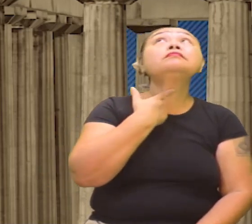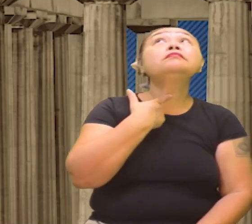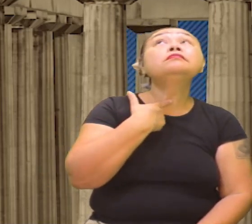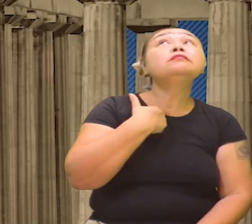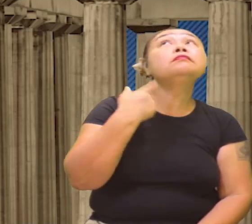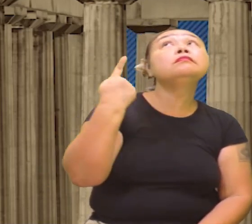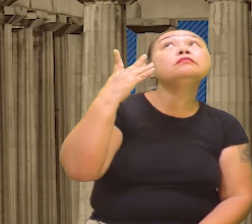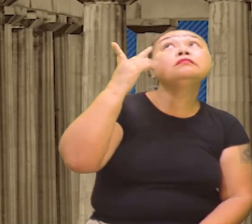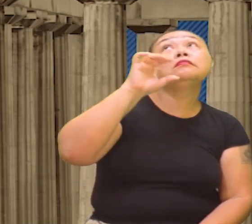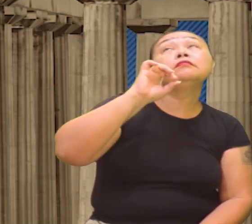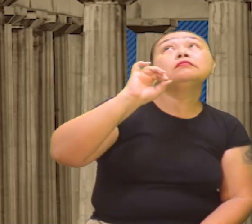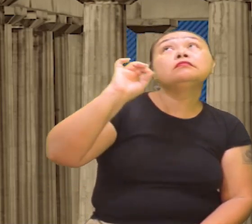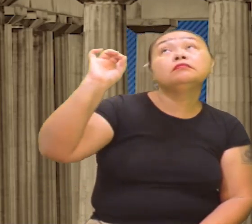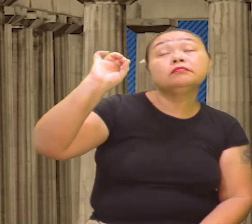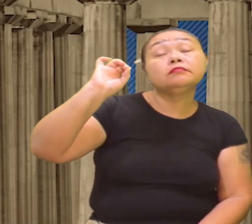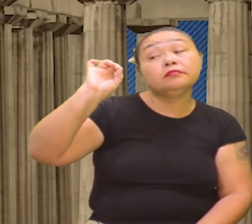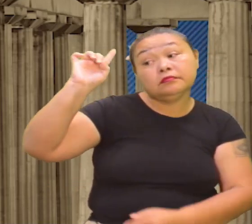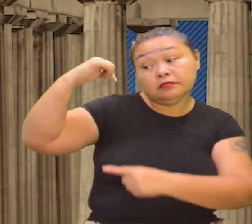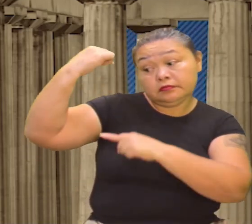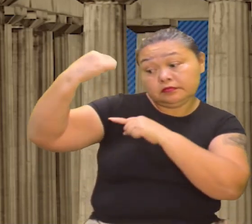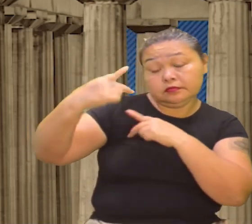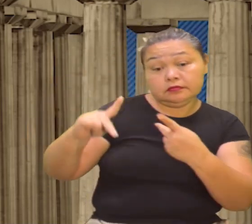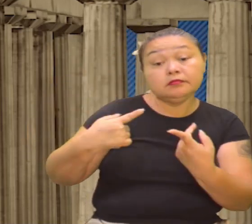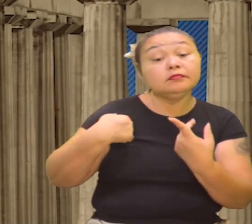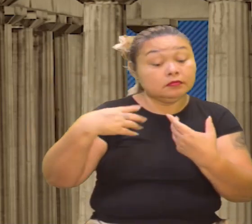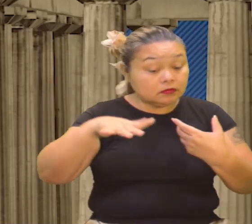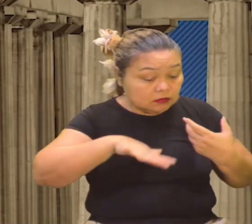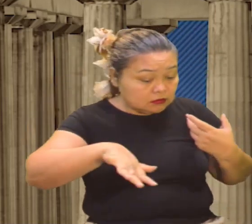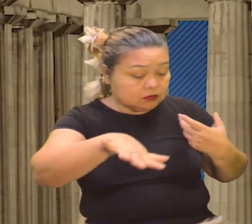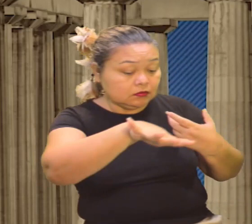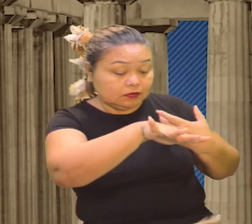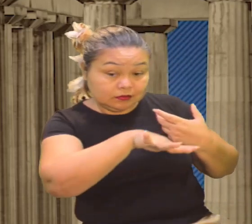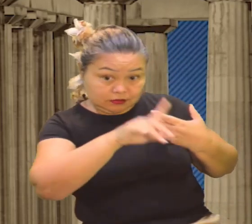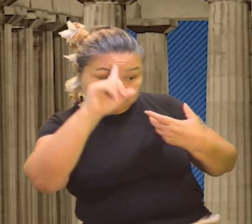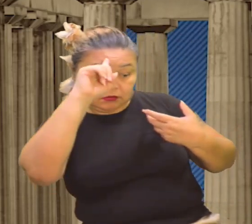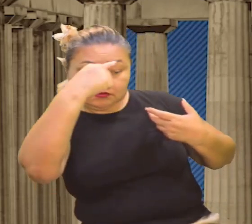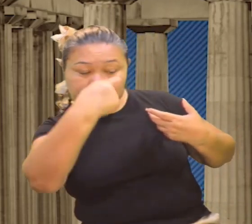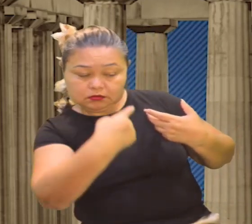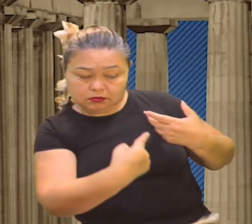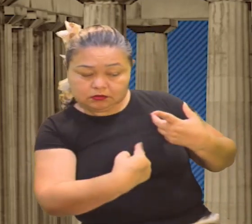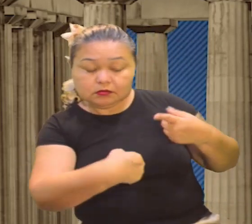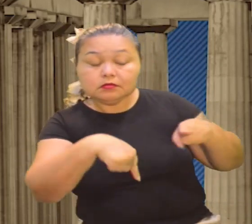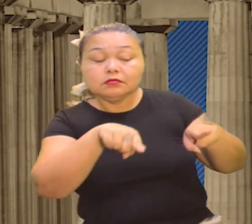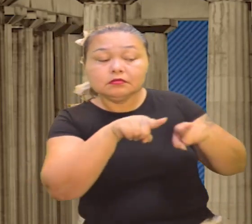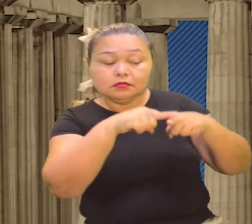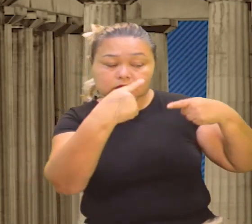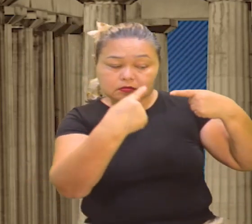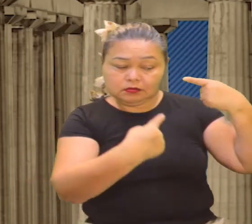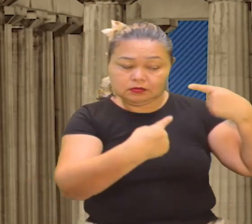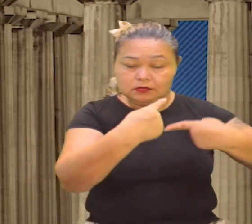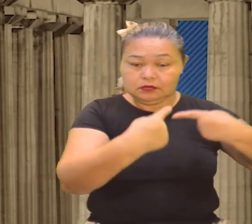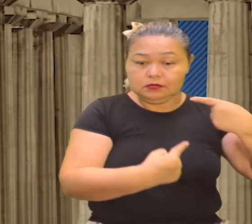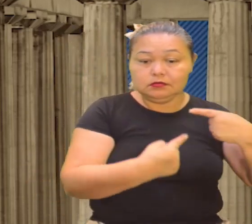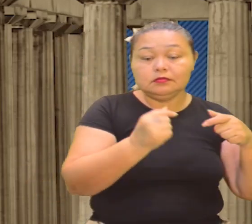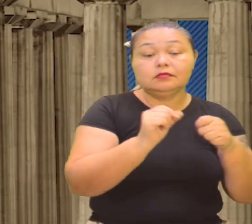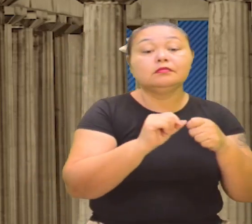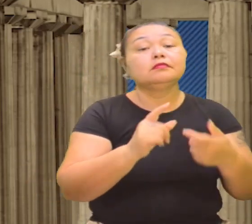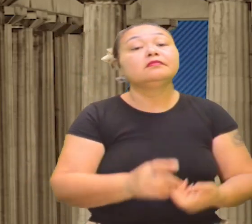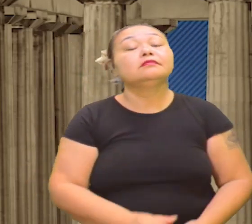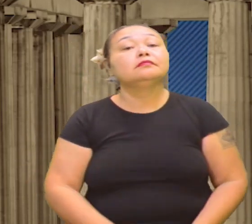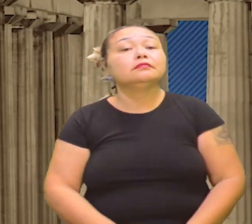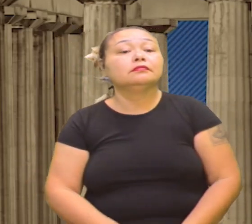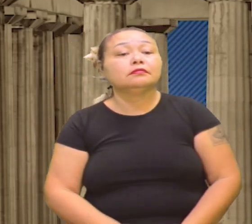Deus, sob a alegação do ser humano, inclusive na política, chamamos de teo, Deus no centro, centrismo.